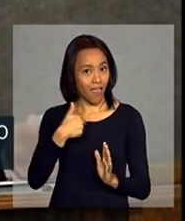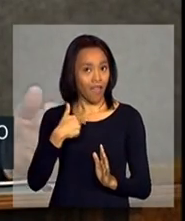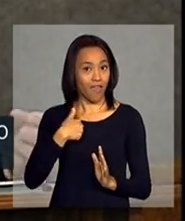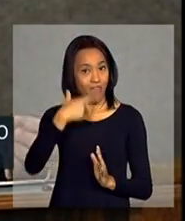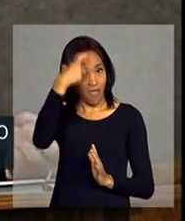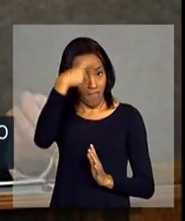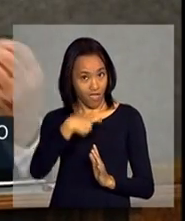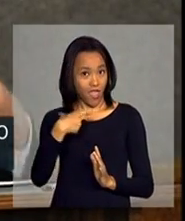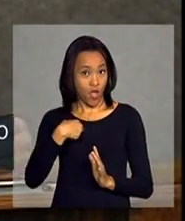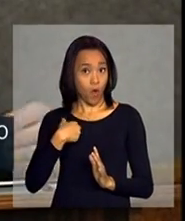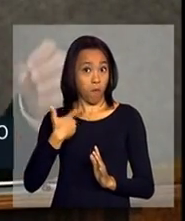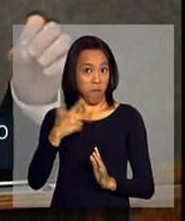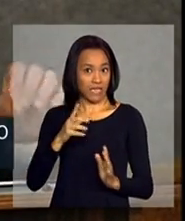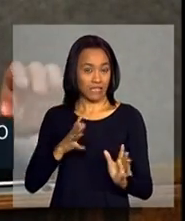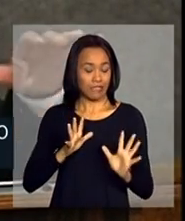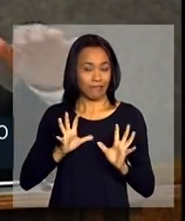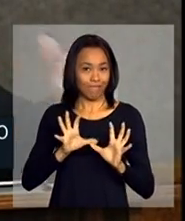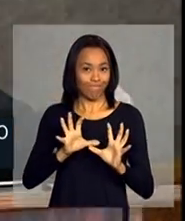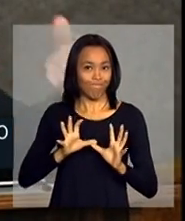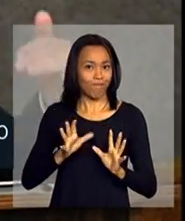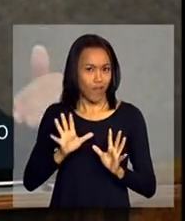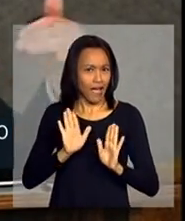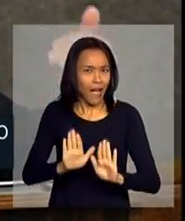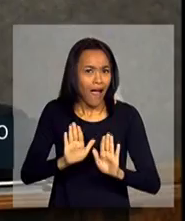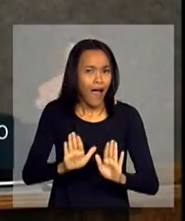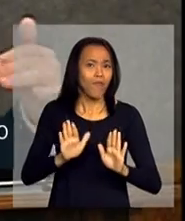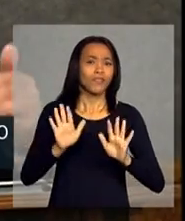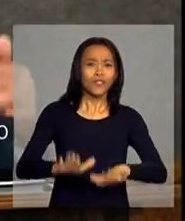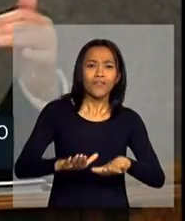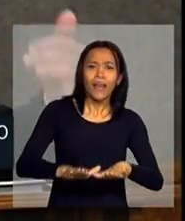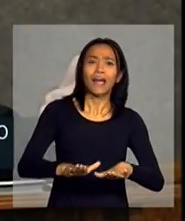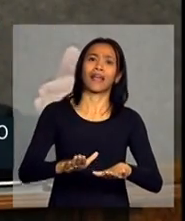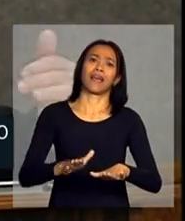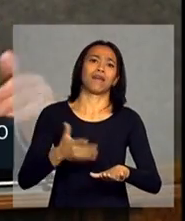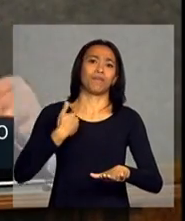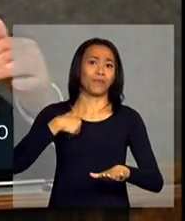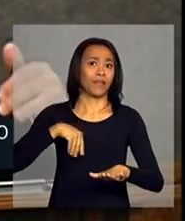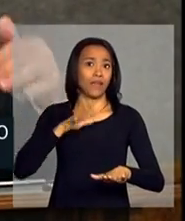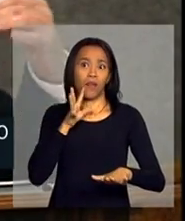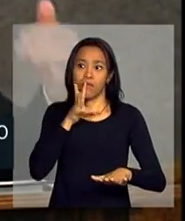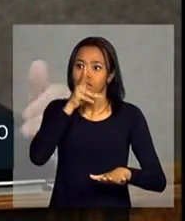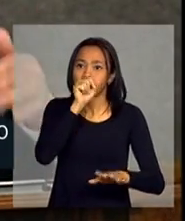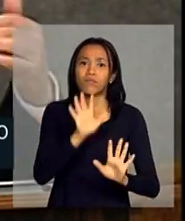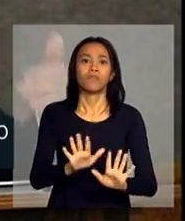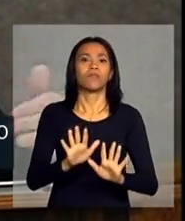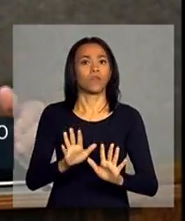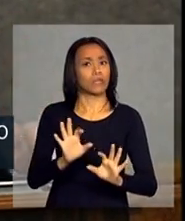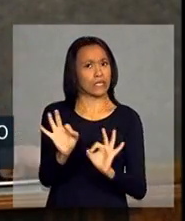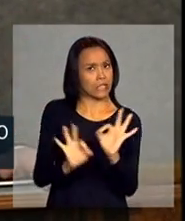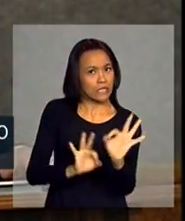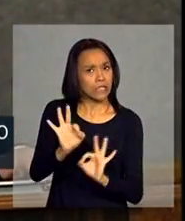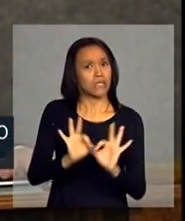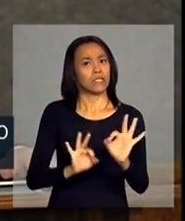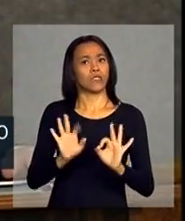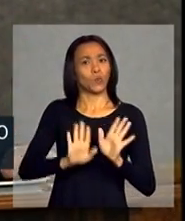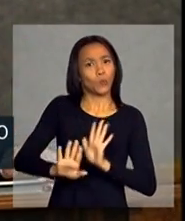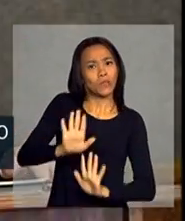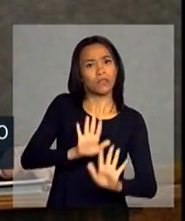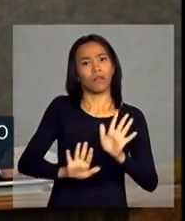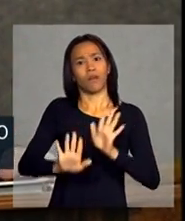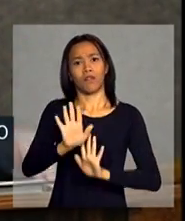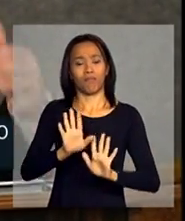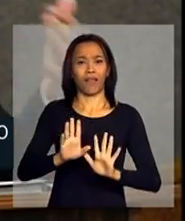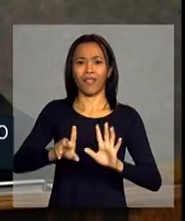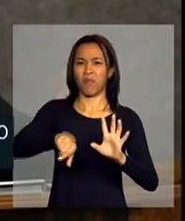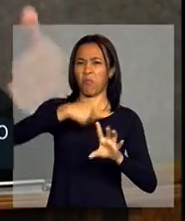cara que mais de linha de resistência, falei, vão devagar, quando o o santo é de barro, quer dizer, isso tem que ser feito com muito cuidado para